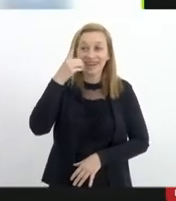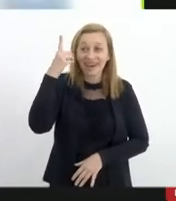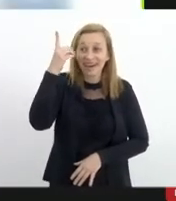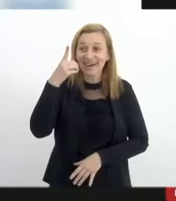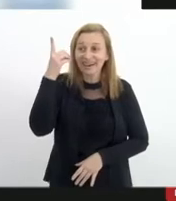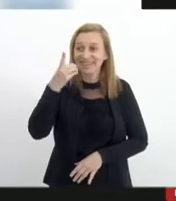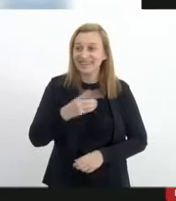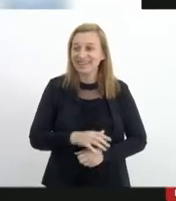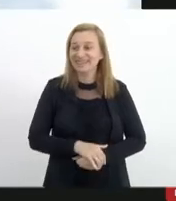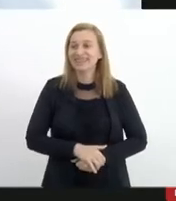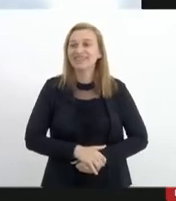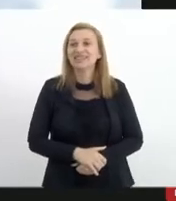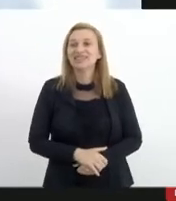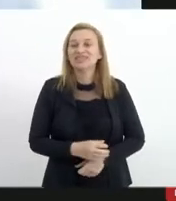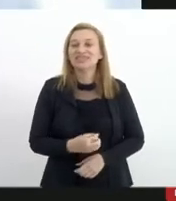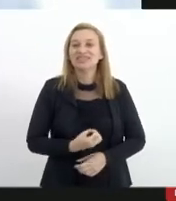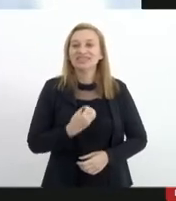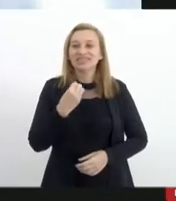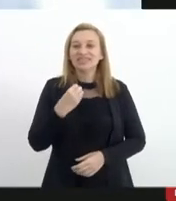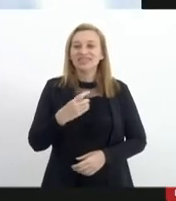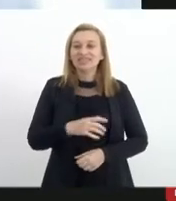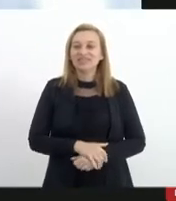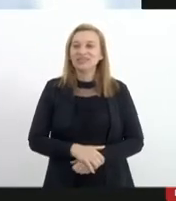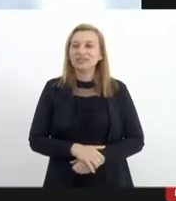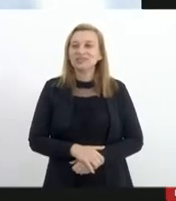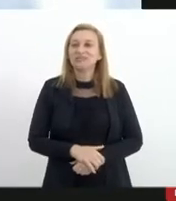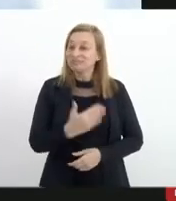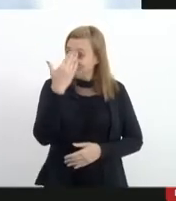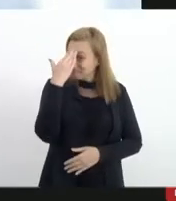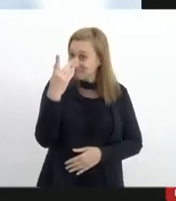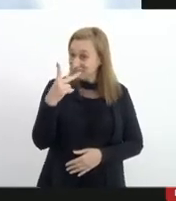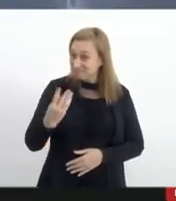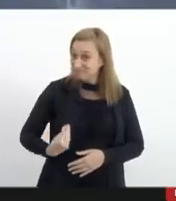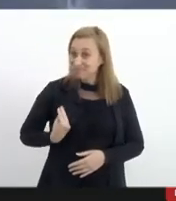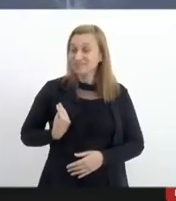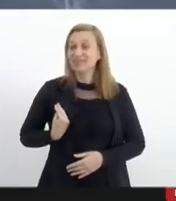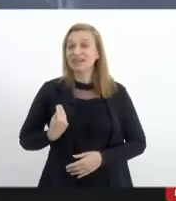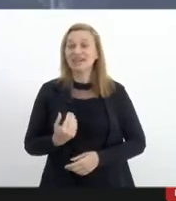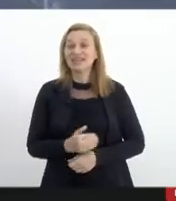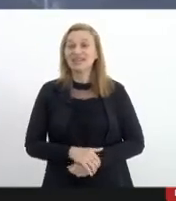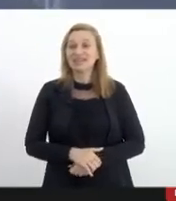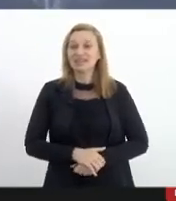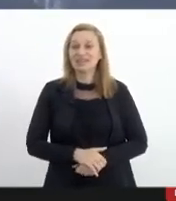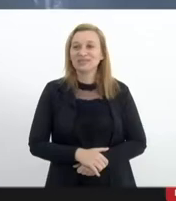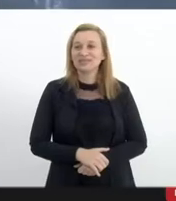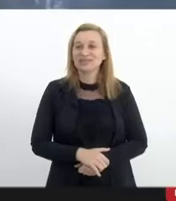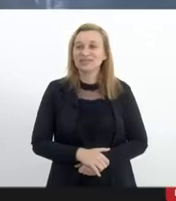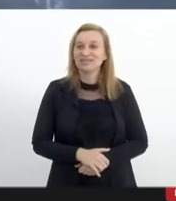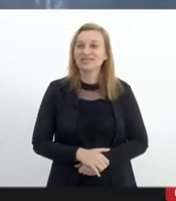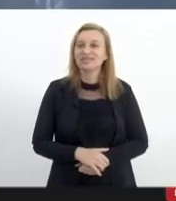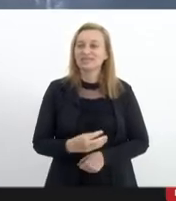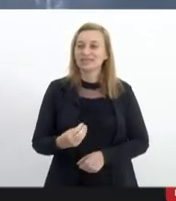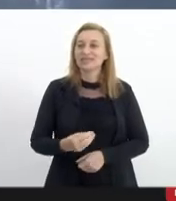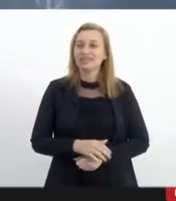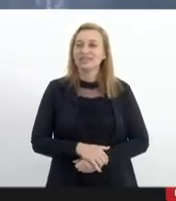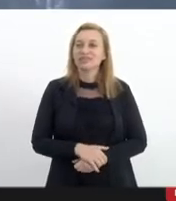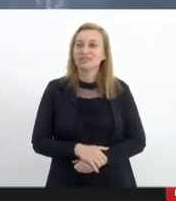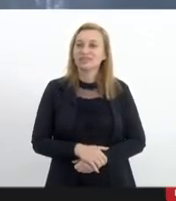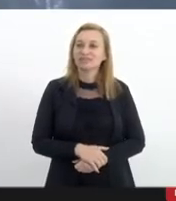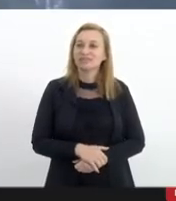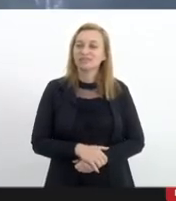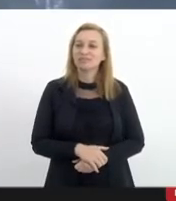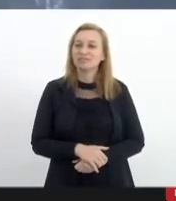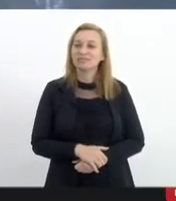bom dia coronel Blas agradeço a participação aqui no nosso grupo de trabalho é